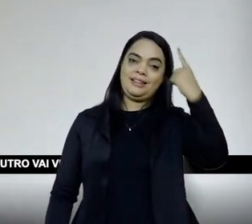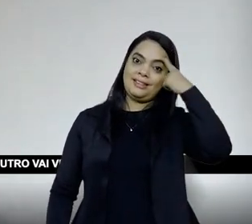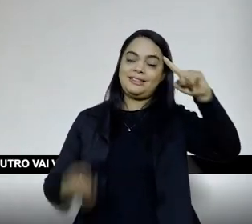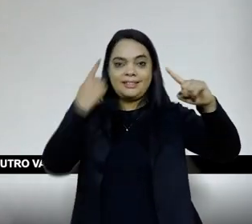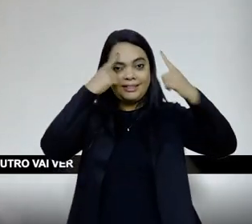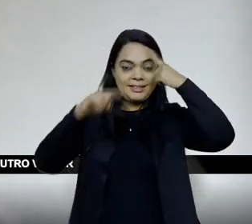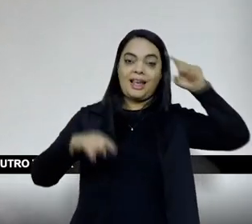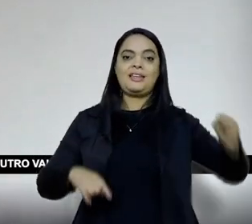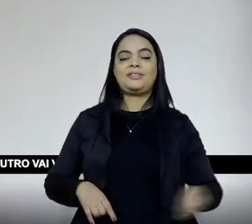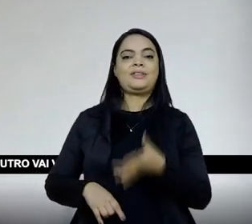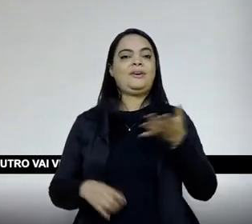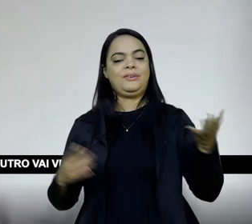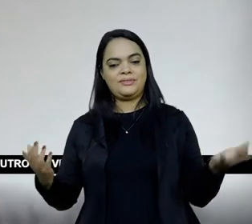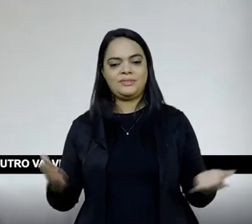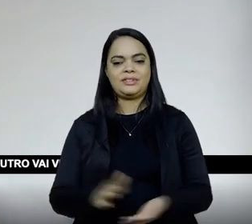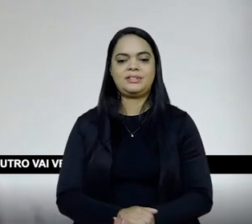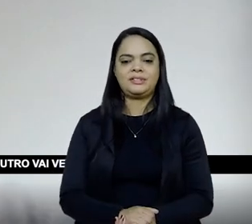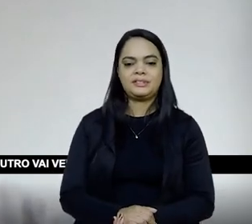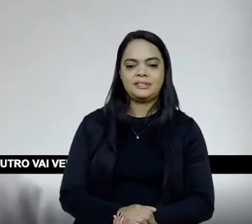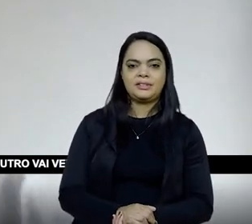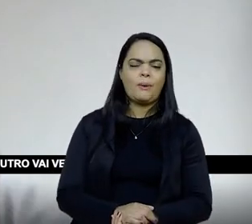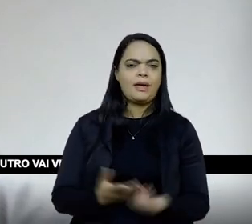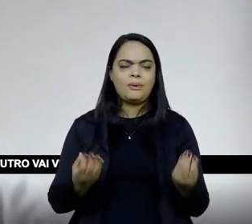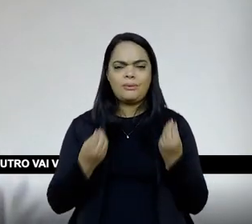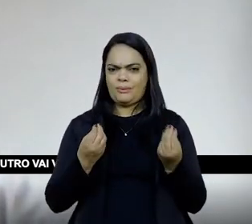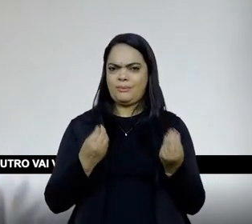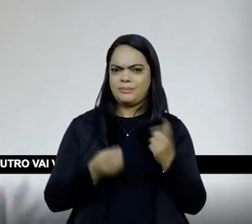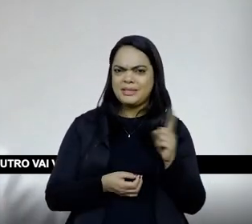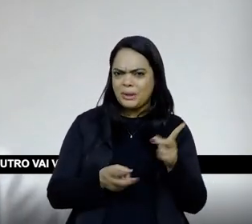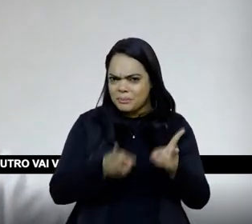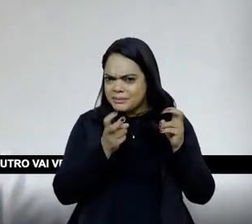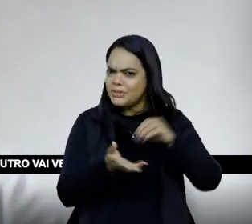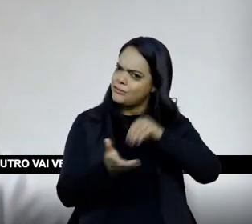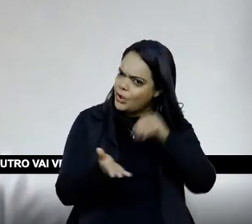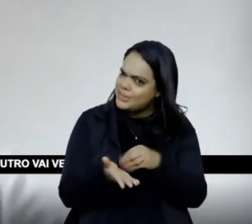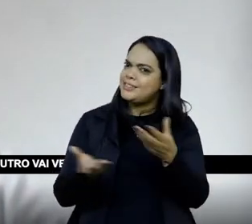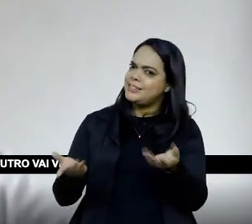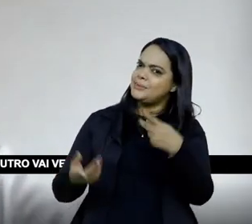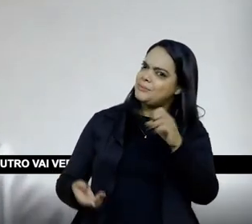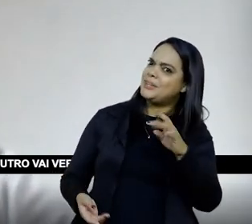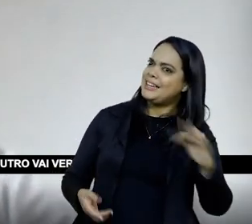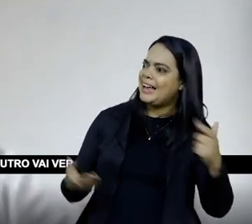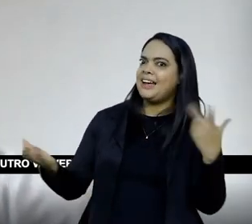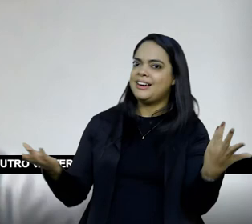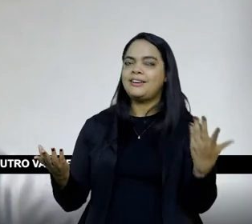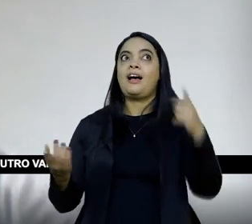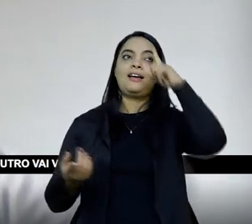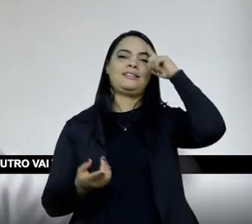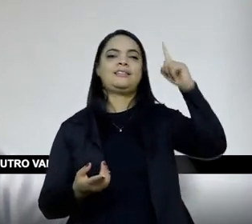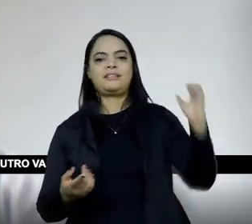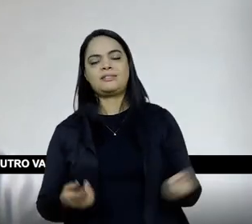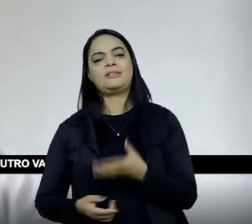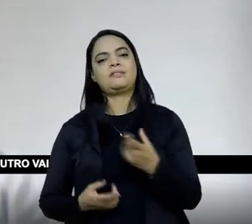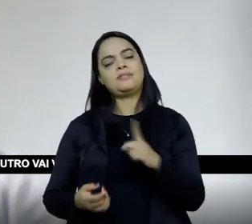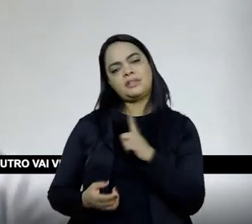o rei está nu, né? Então, ninguém viu que não tem isso aí, né? Ninguém viu... Enfim, é isso, assim, tem